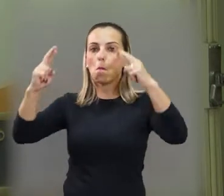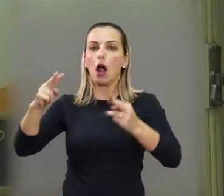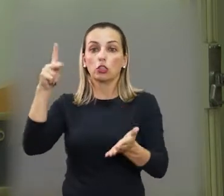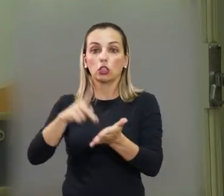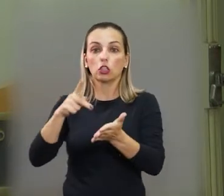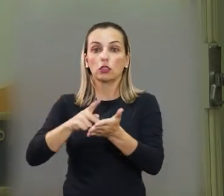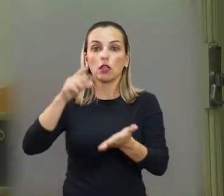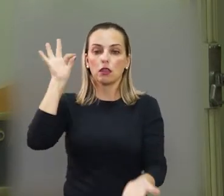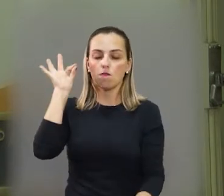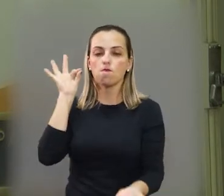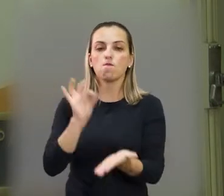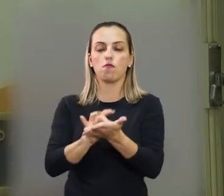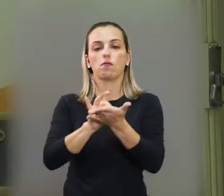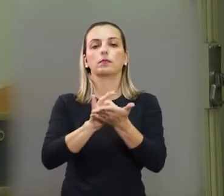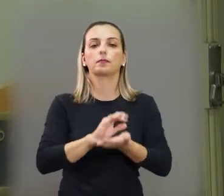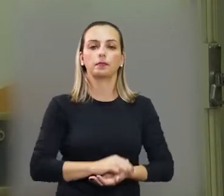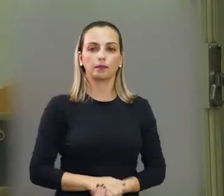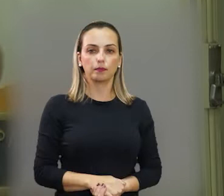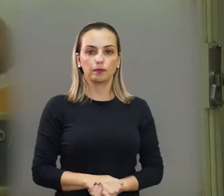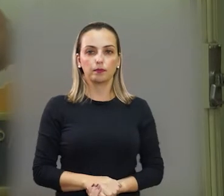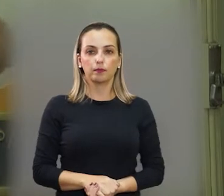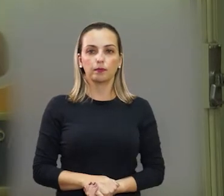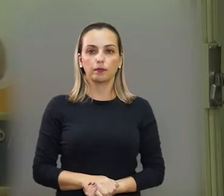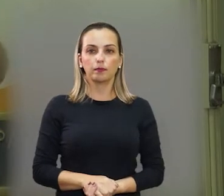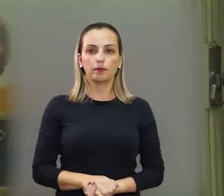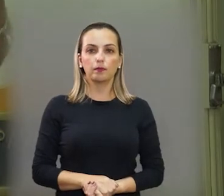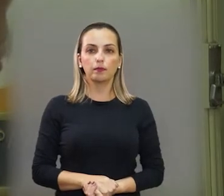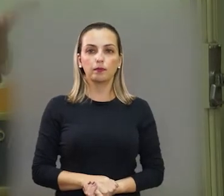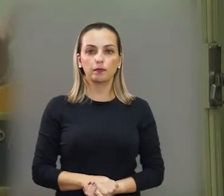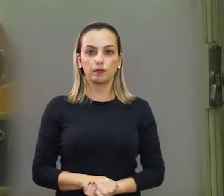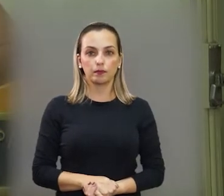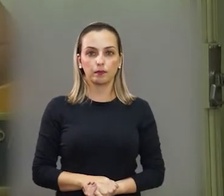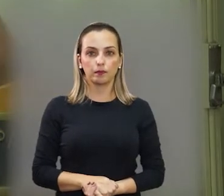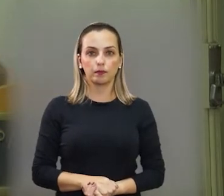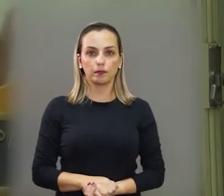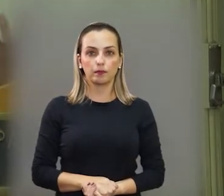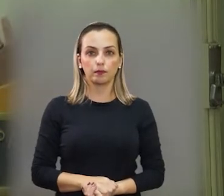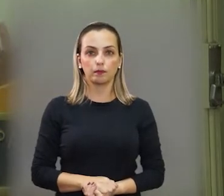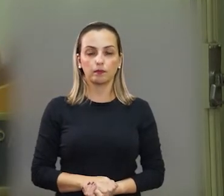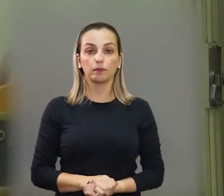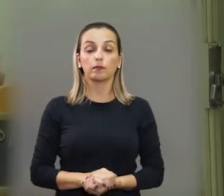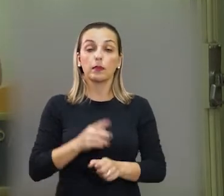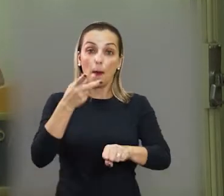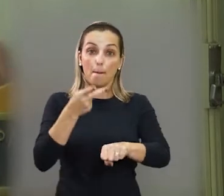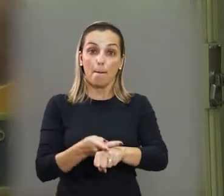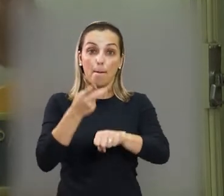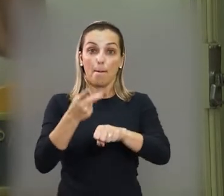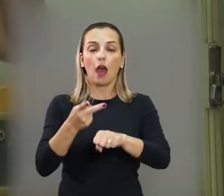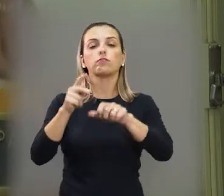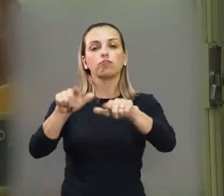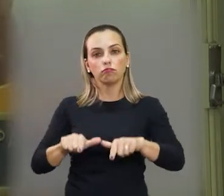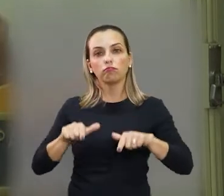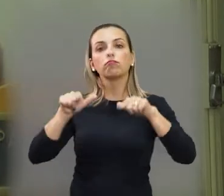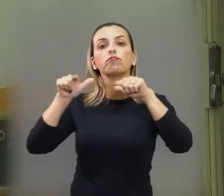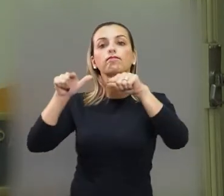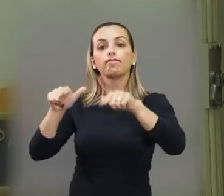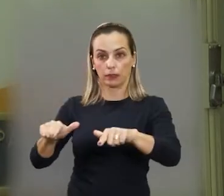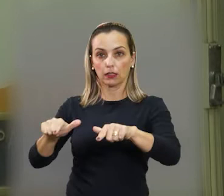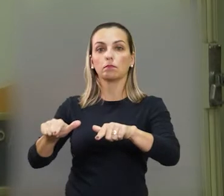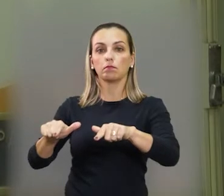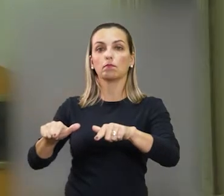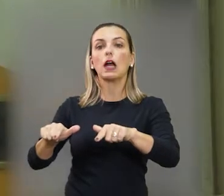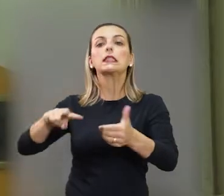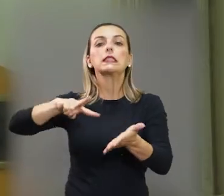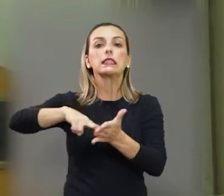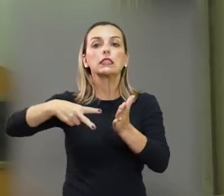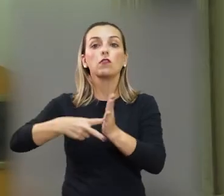igualitária, tá? Uma sociedade onde que efetivamente as diversidades todas sejam respeitadas efetivamente.